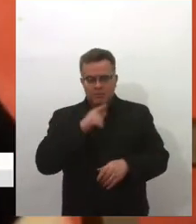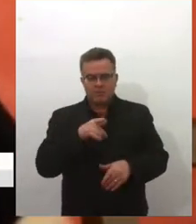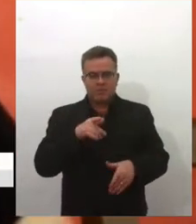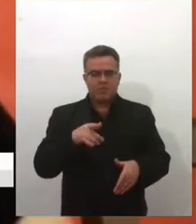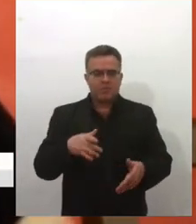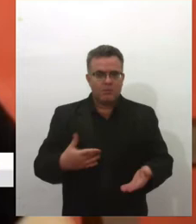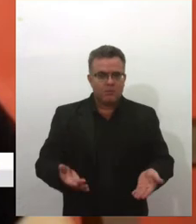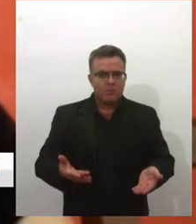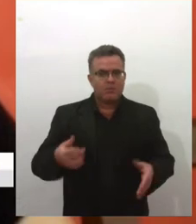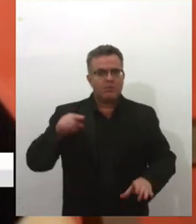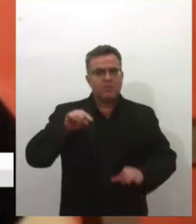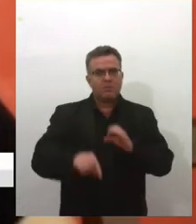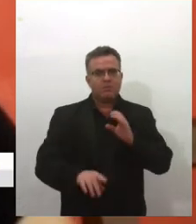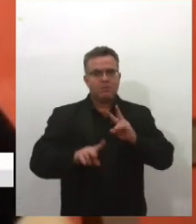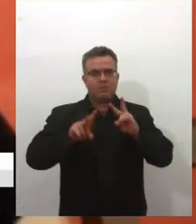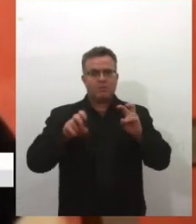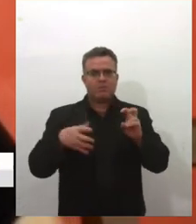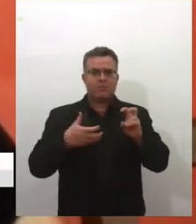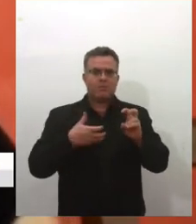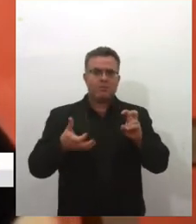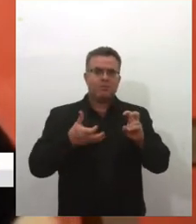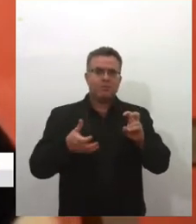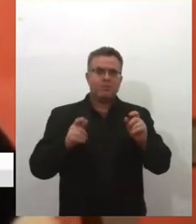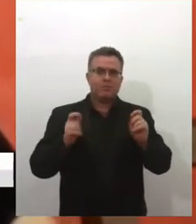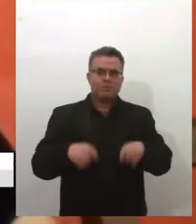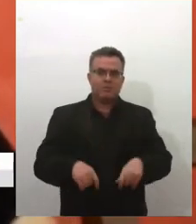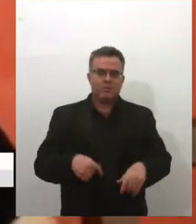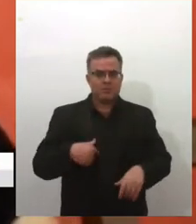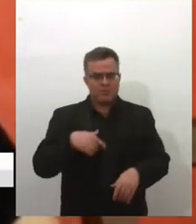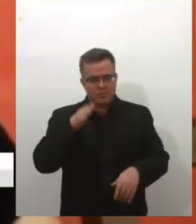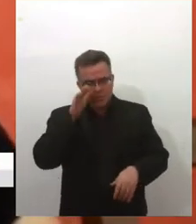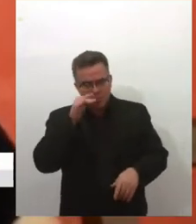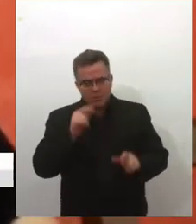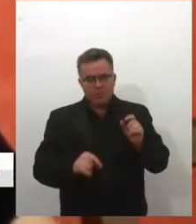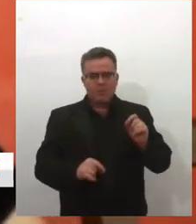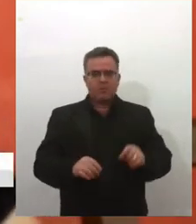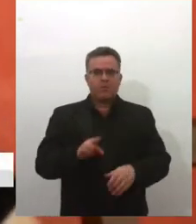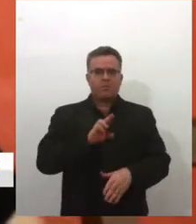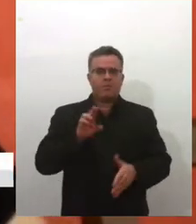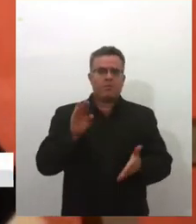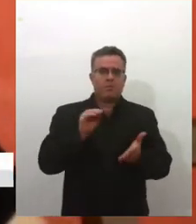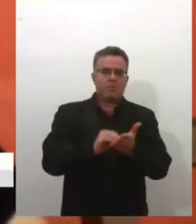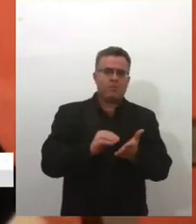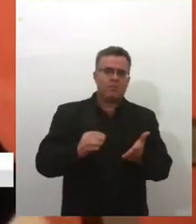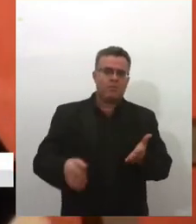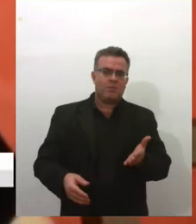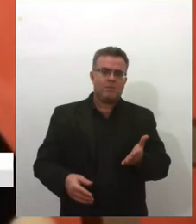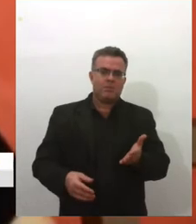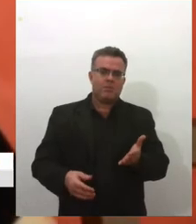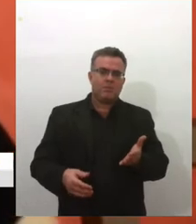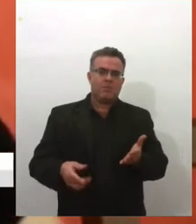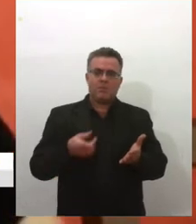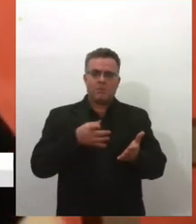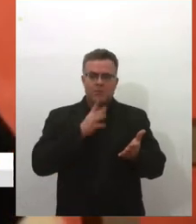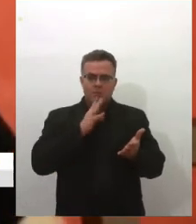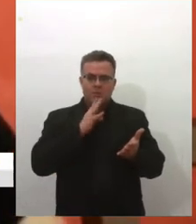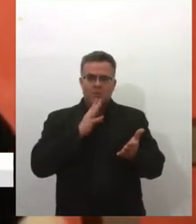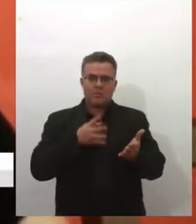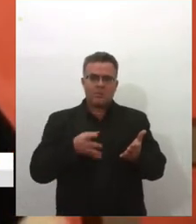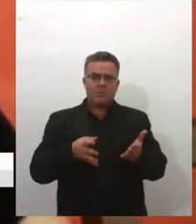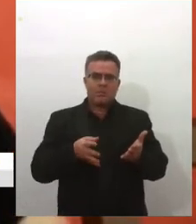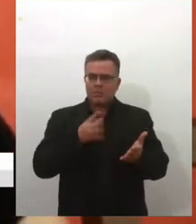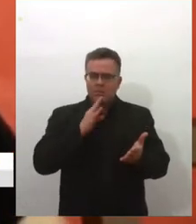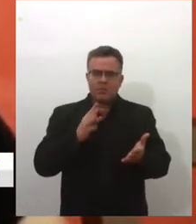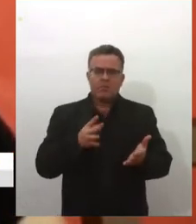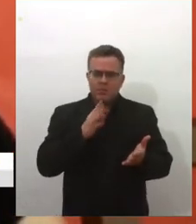me aprofundar no assunto que eu queria. E aí, quando eu vejo o nome do autor, o autor não é muito desconhecido para